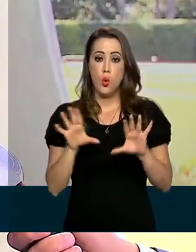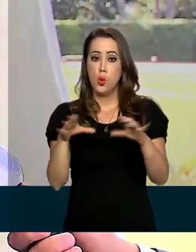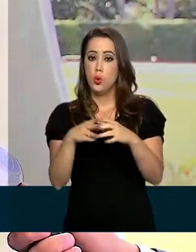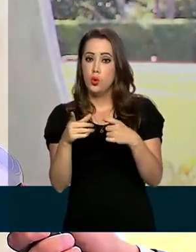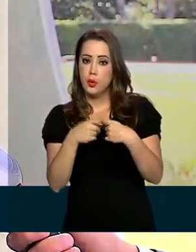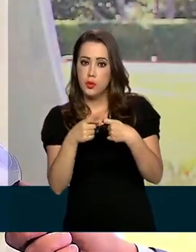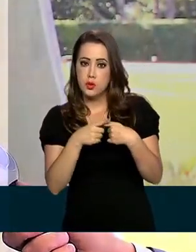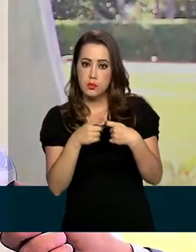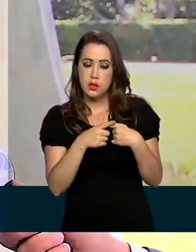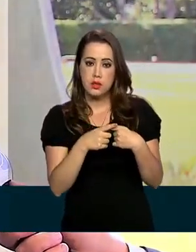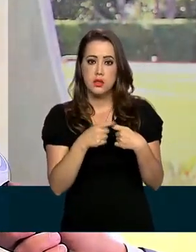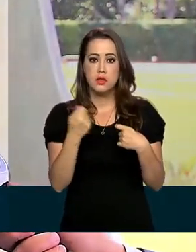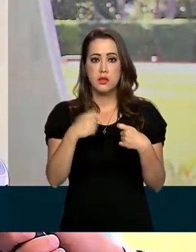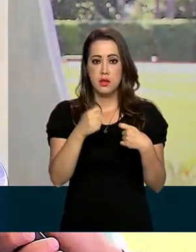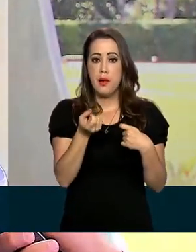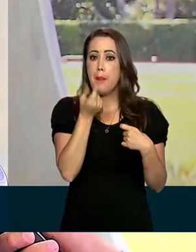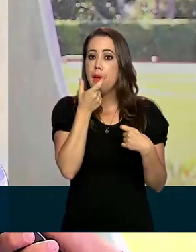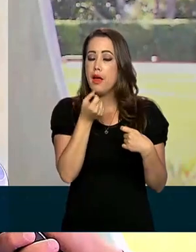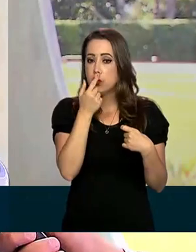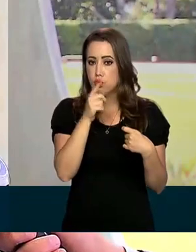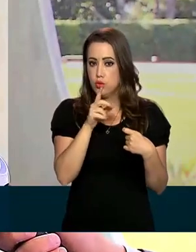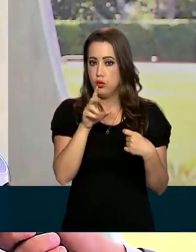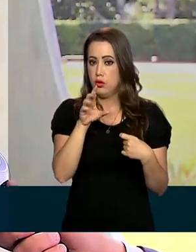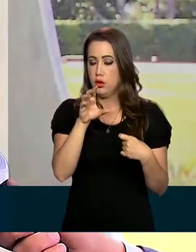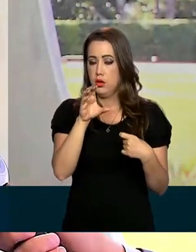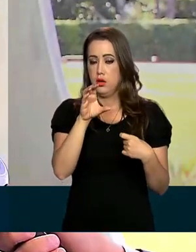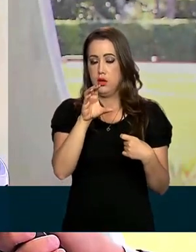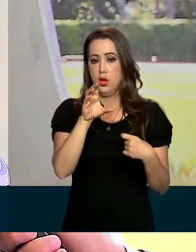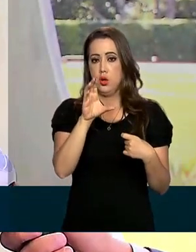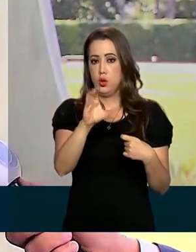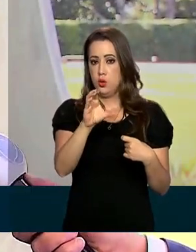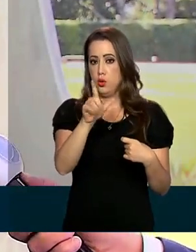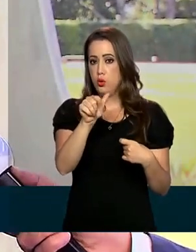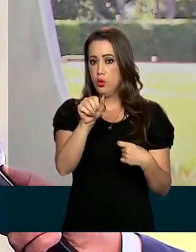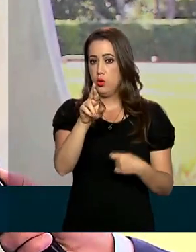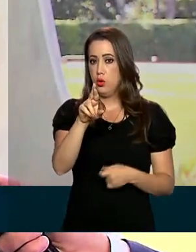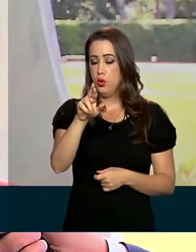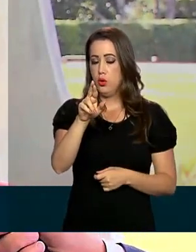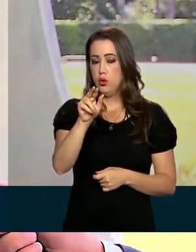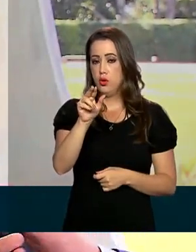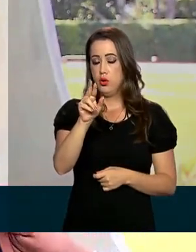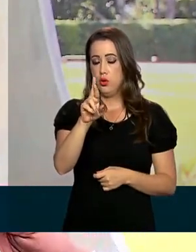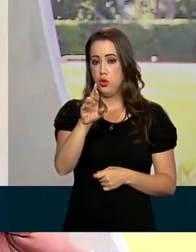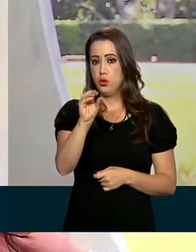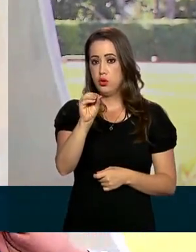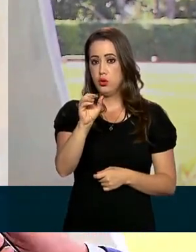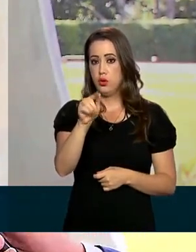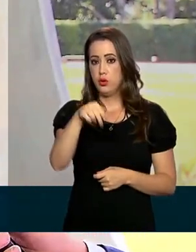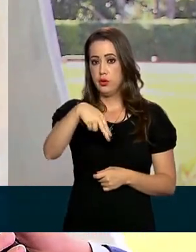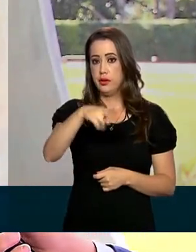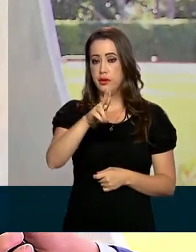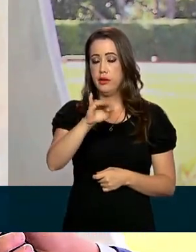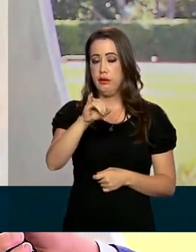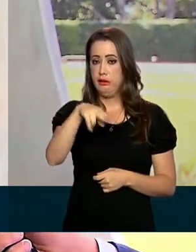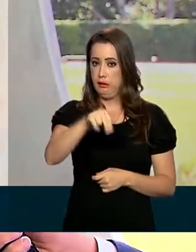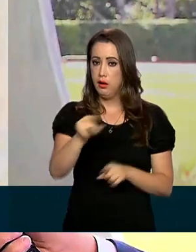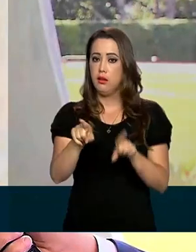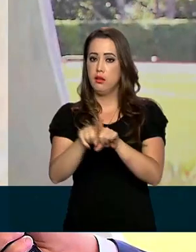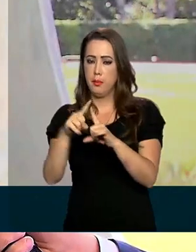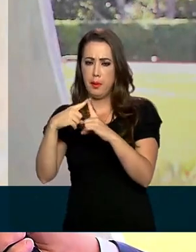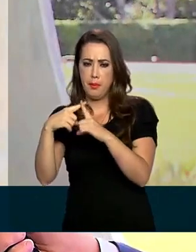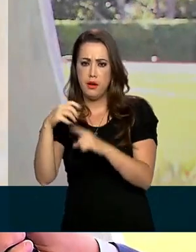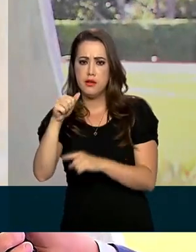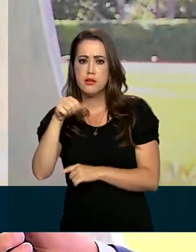aplicar a hidroxicloroquina. Eu tomei no dia de ontem, por volta de 17 horas, o primeiro comprimido. A azistromicina também? Também azistromicina. Todo